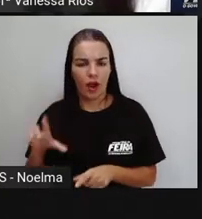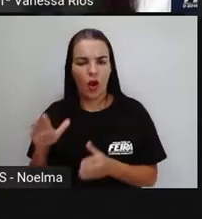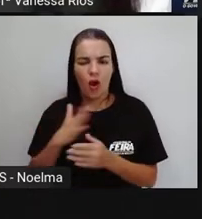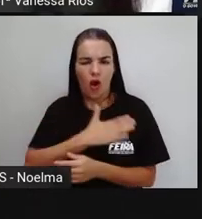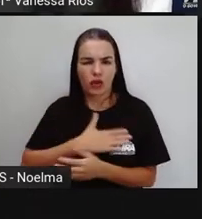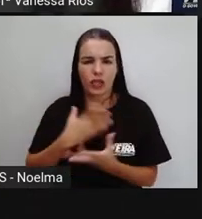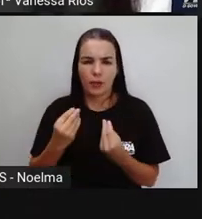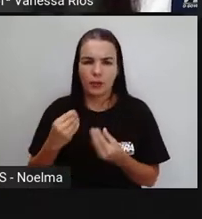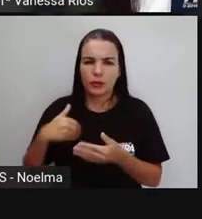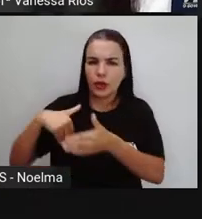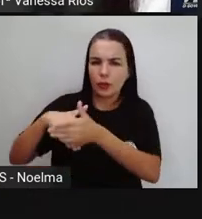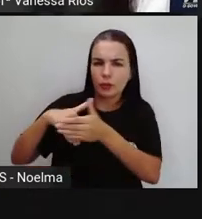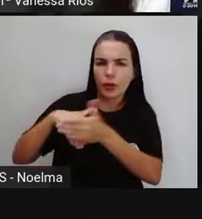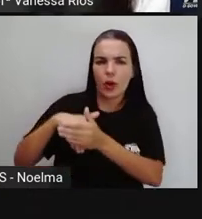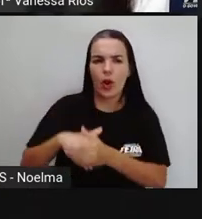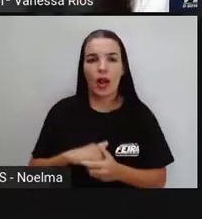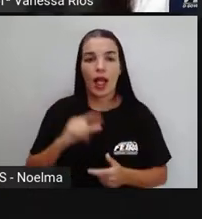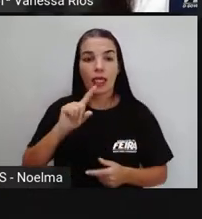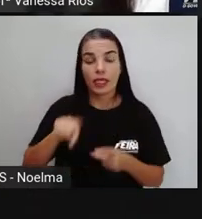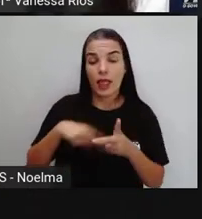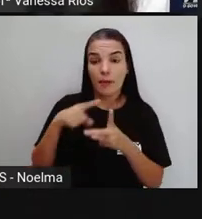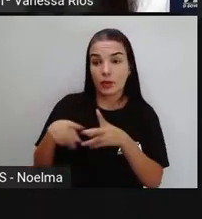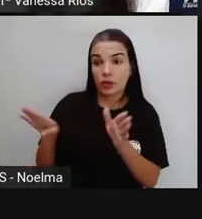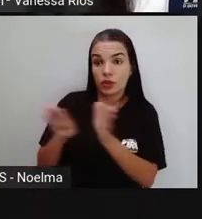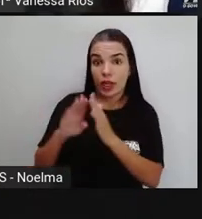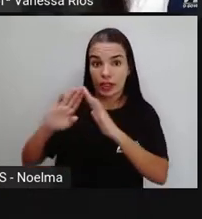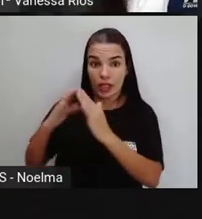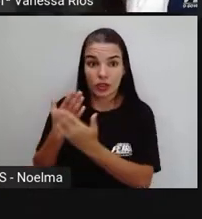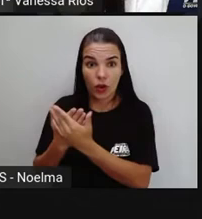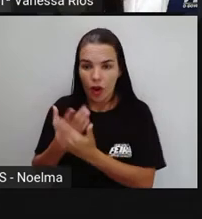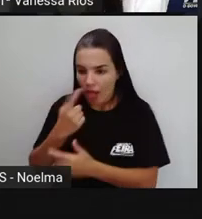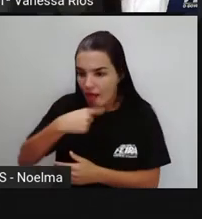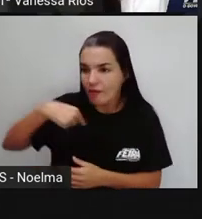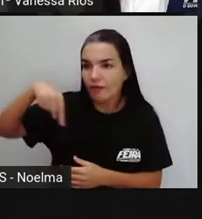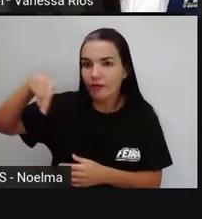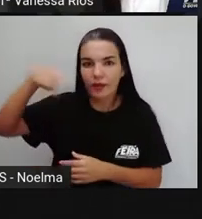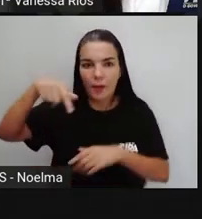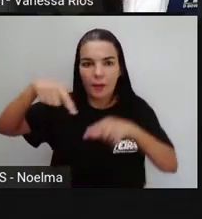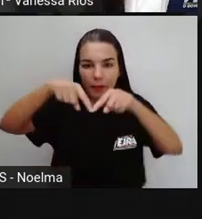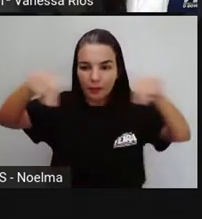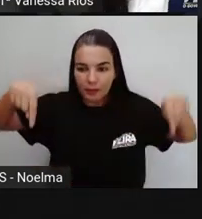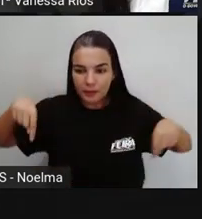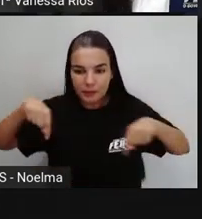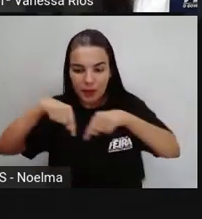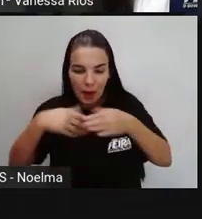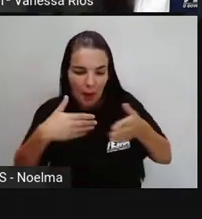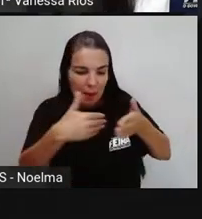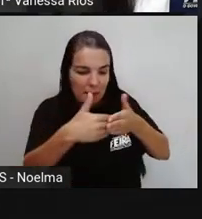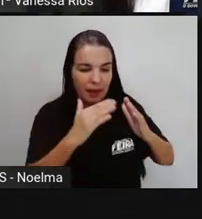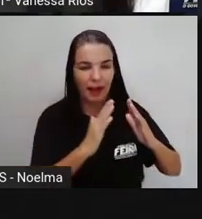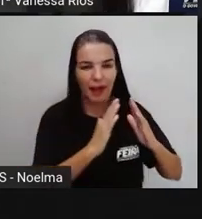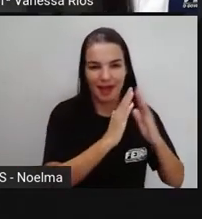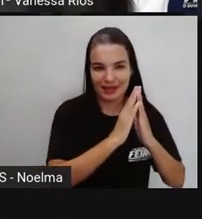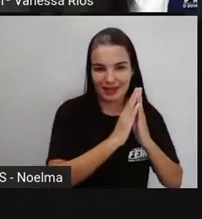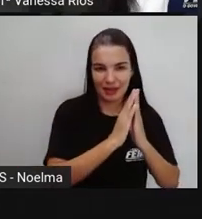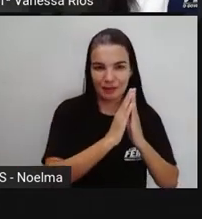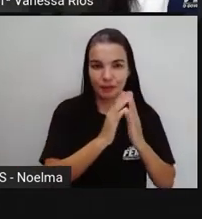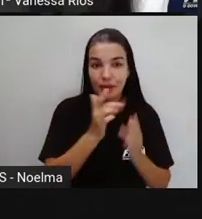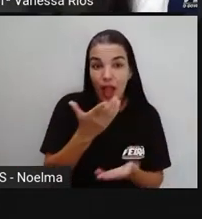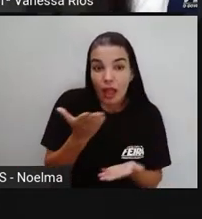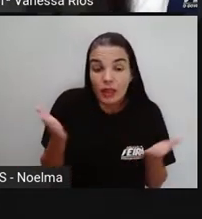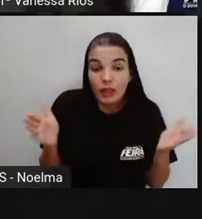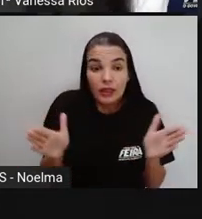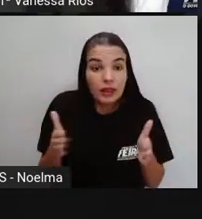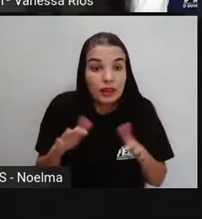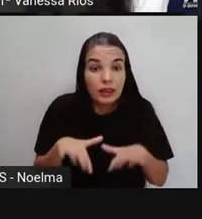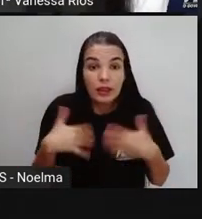jogar bola. Depois que chegam da escola, eles vão para o campinho que fica perto da casa deles. Logo,